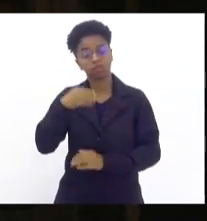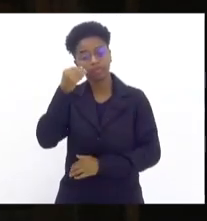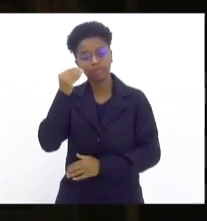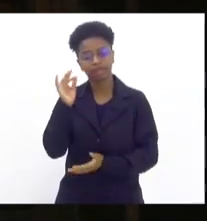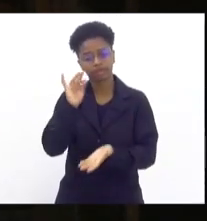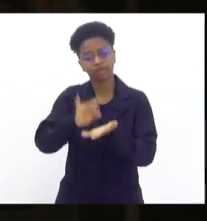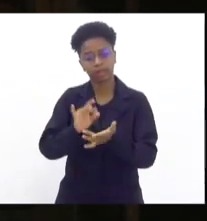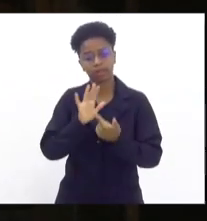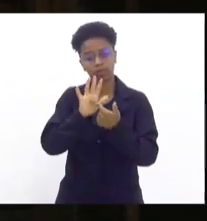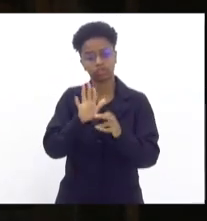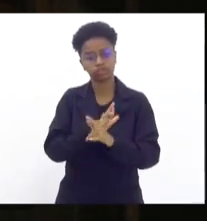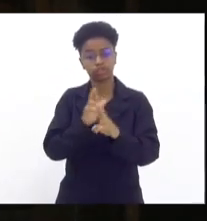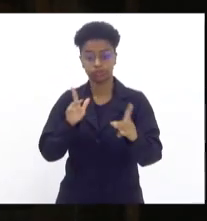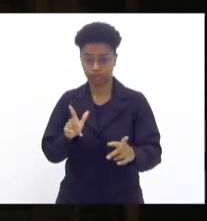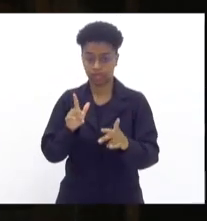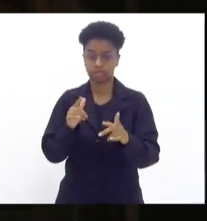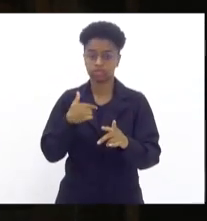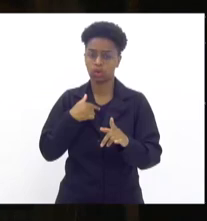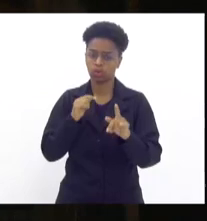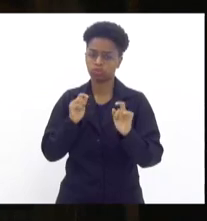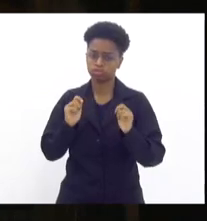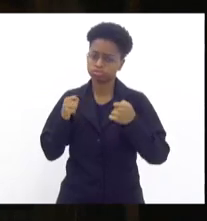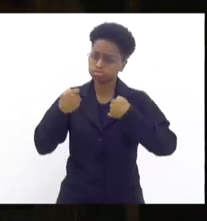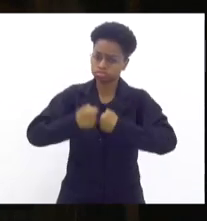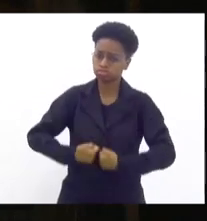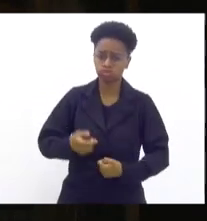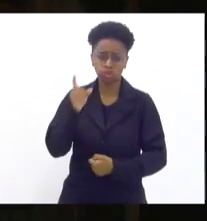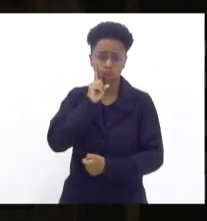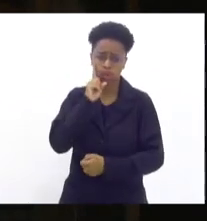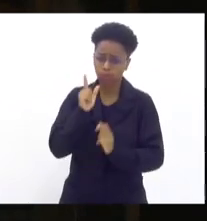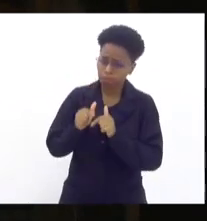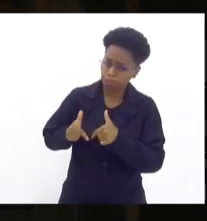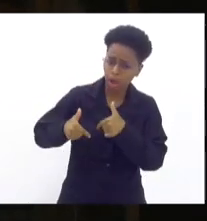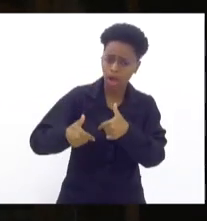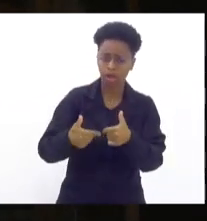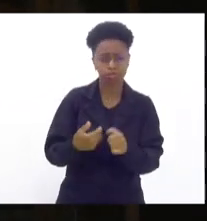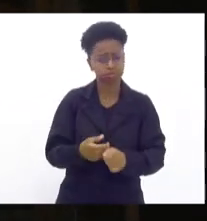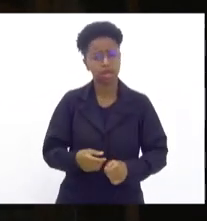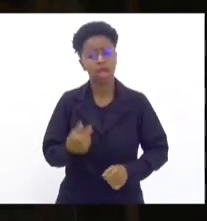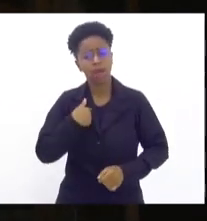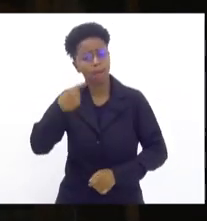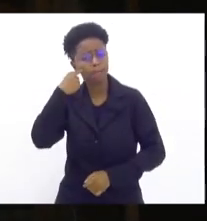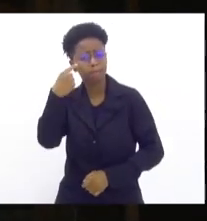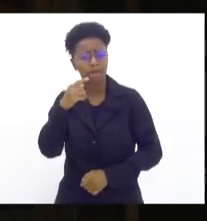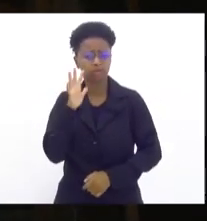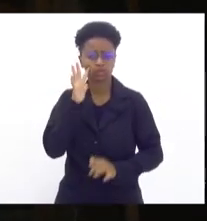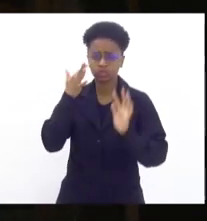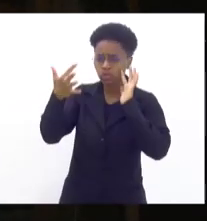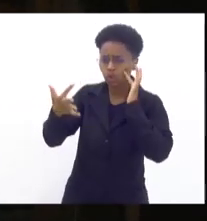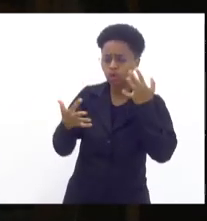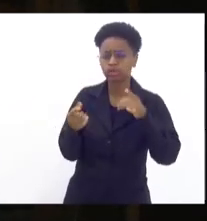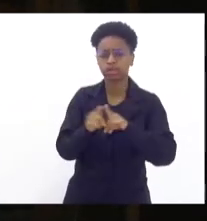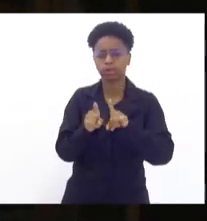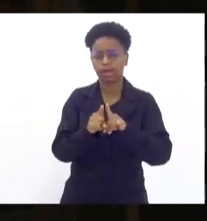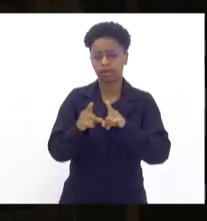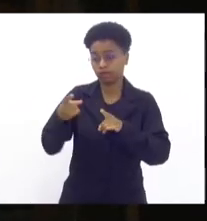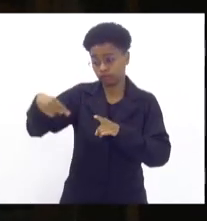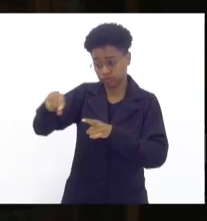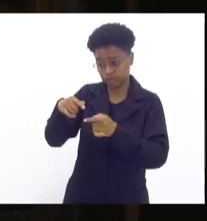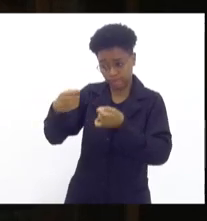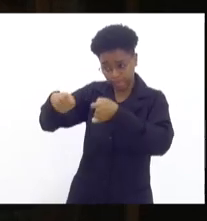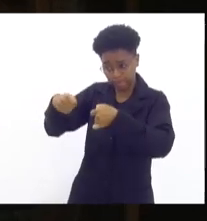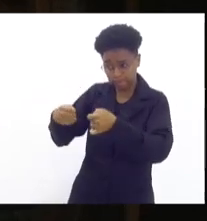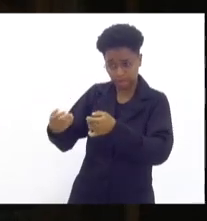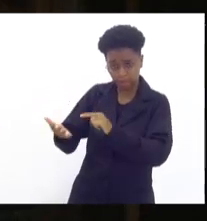realmente a diferença. Eu visto essa camisa 24 horas por dia. Eu penso em soluções. As demandas aqui trazidas